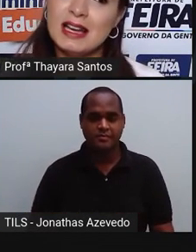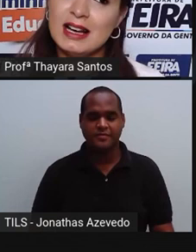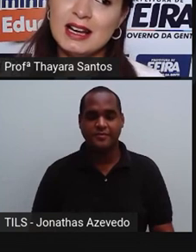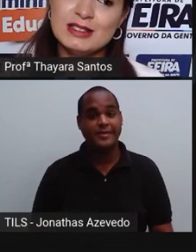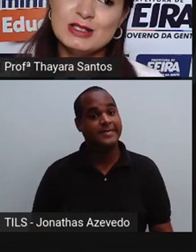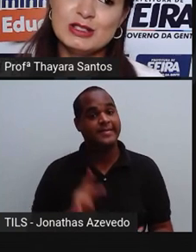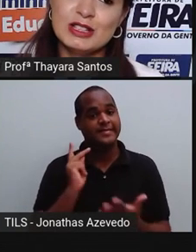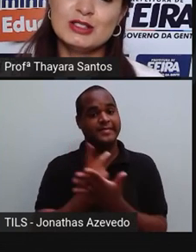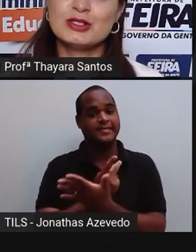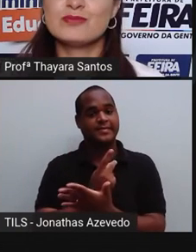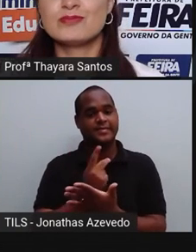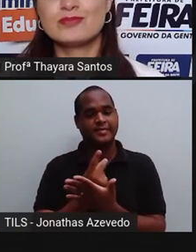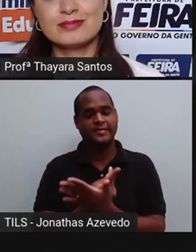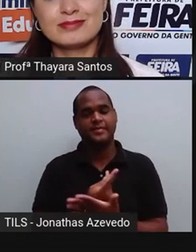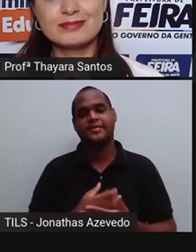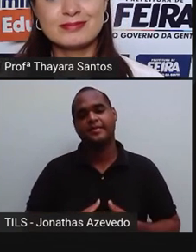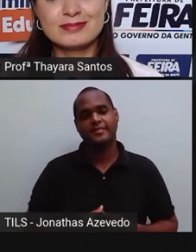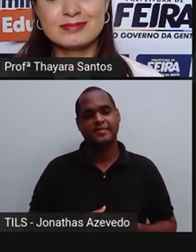Está errado, gente.